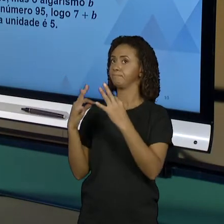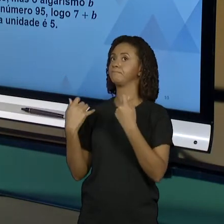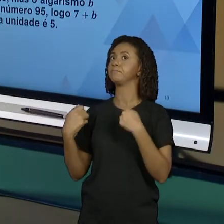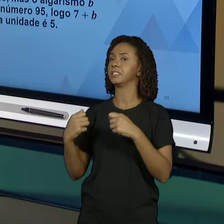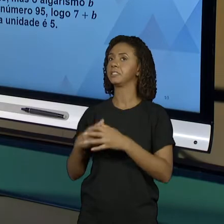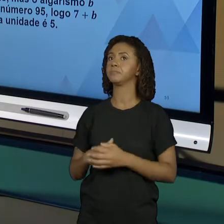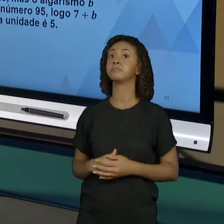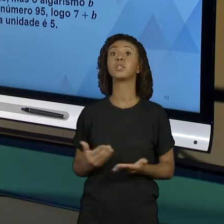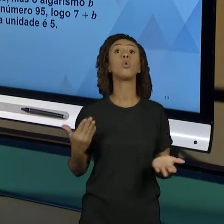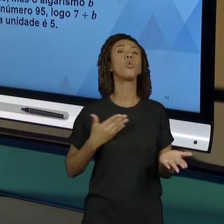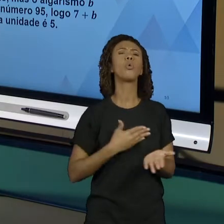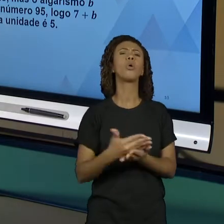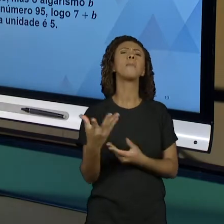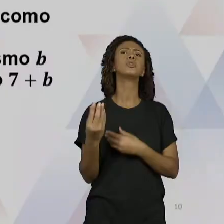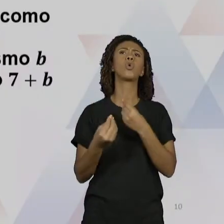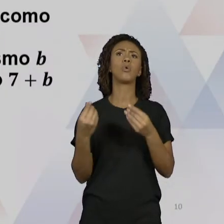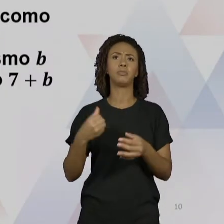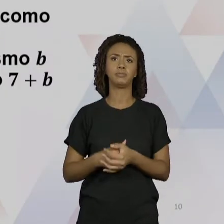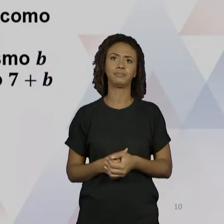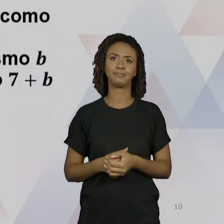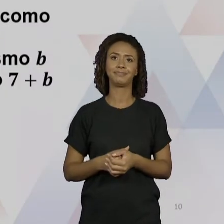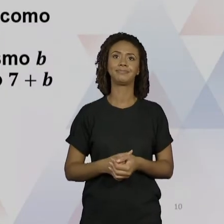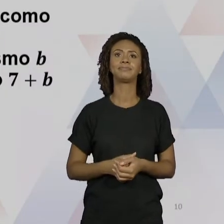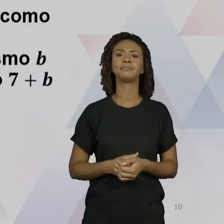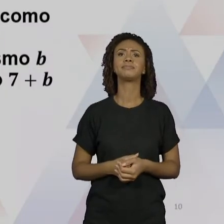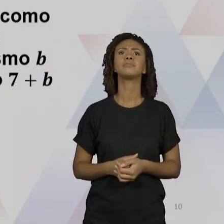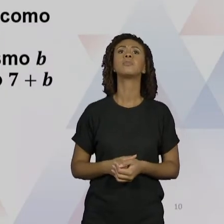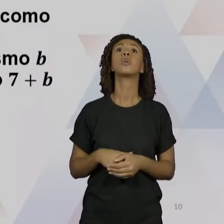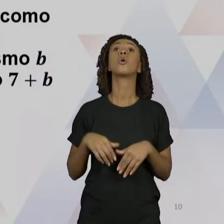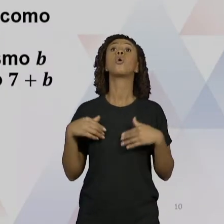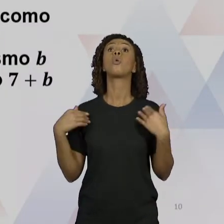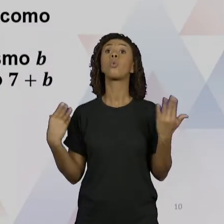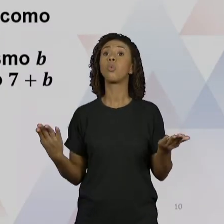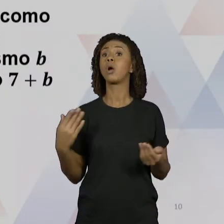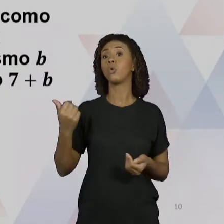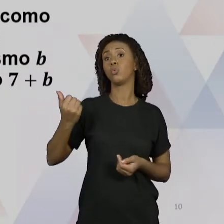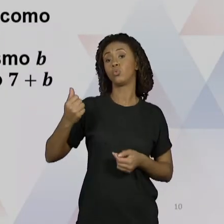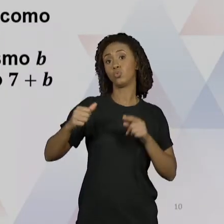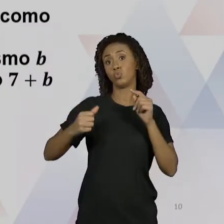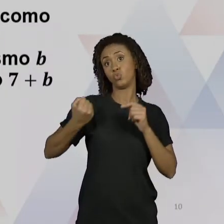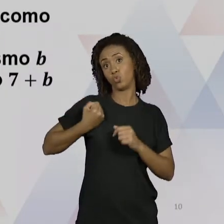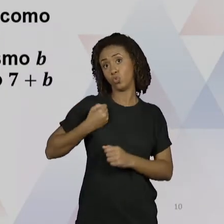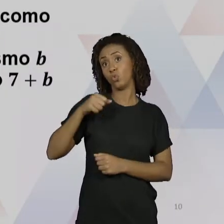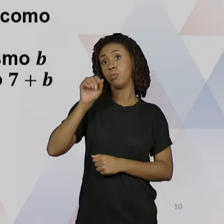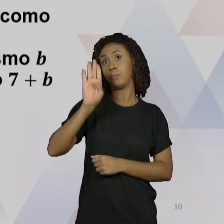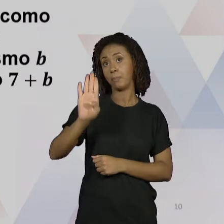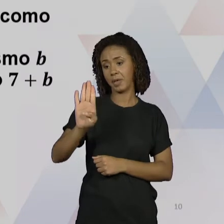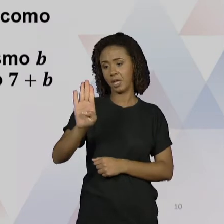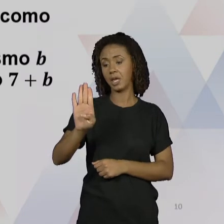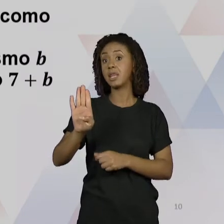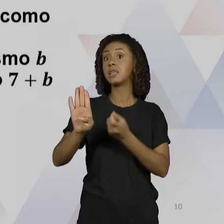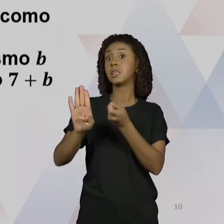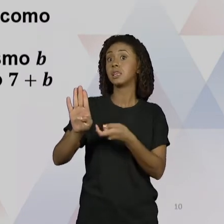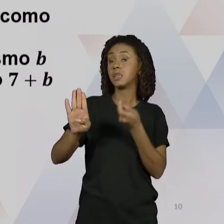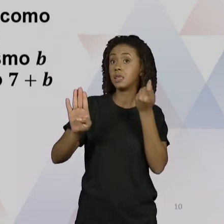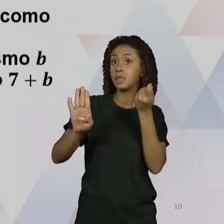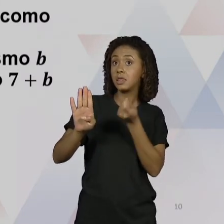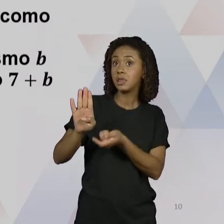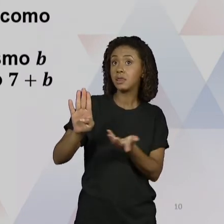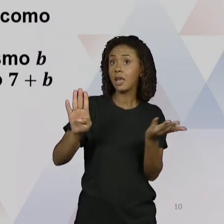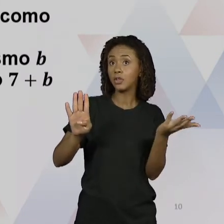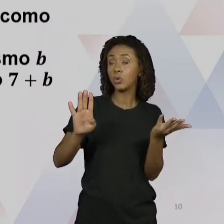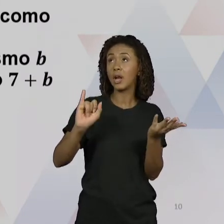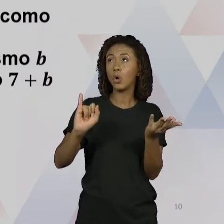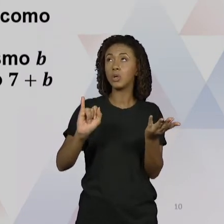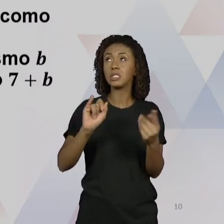Vamos começar pela unidade. Qual é o número b natural que somado com 7 vai dar 5?